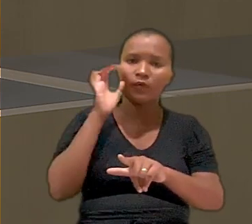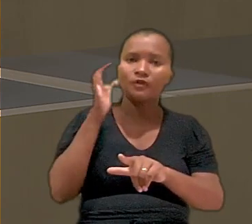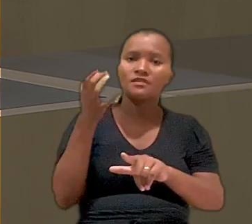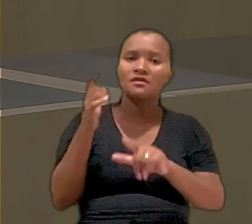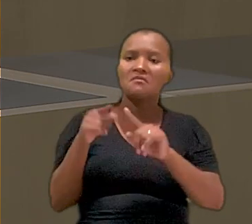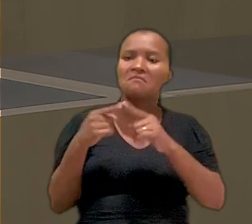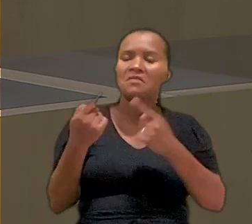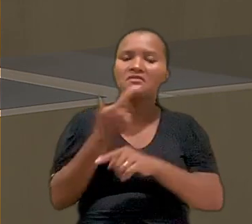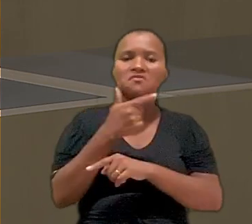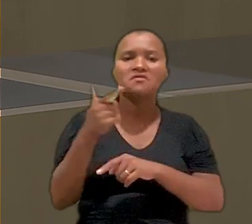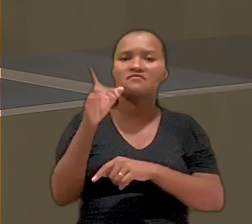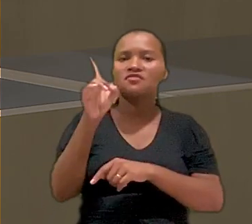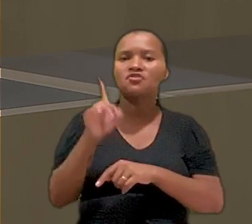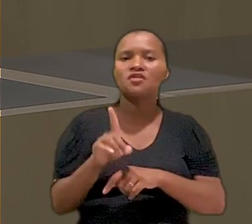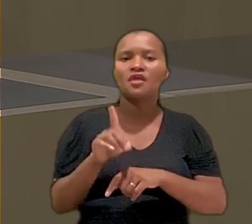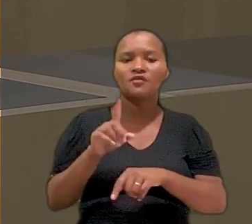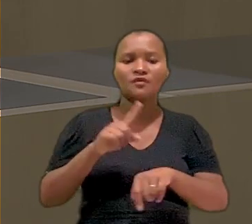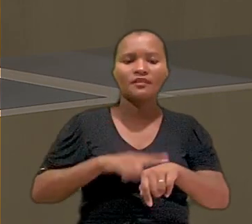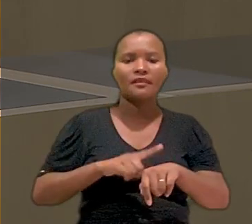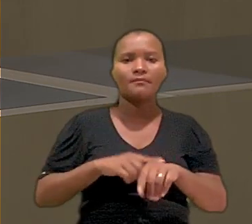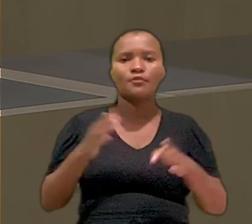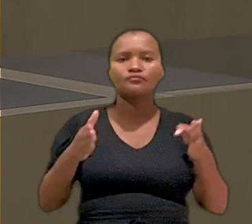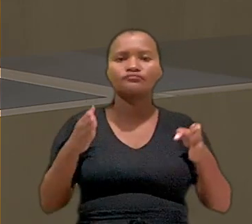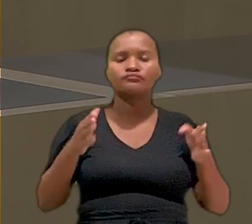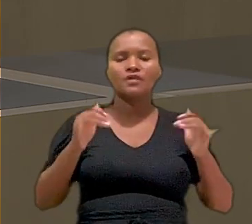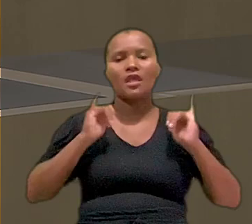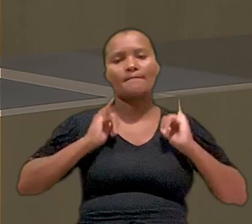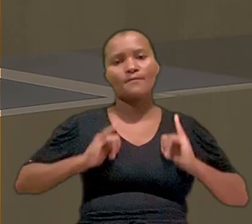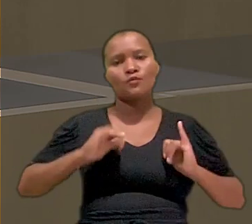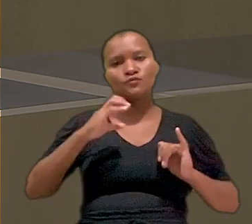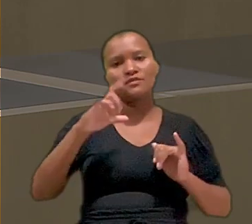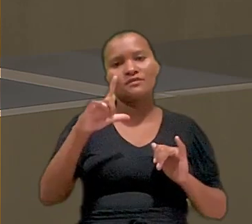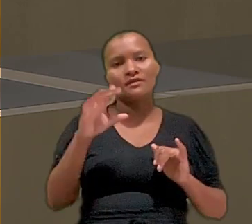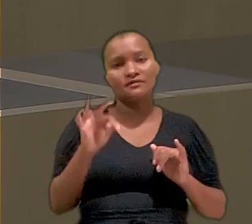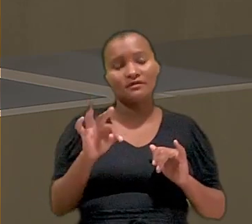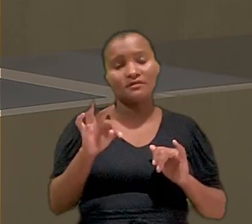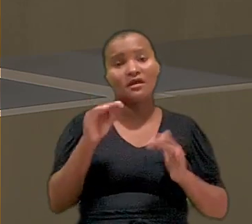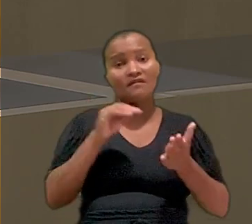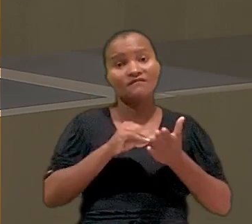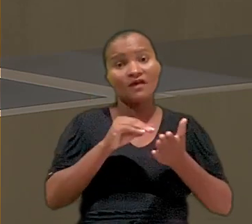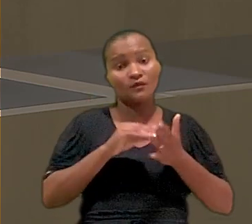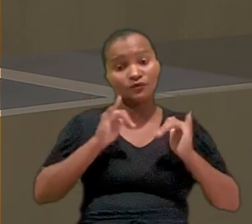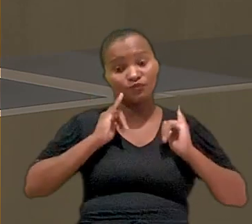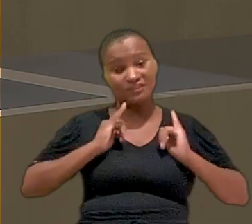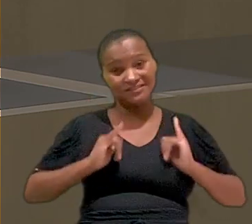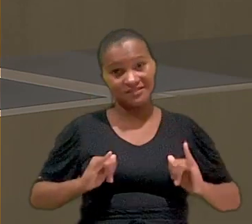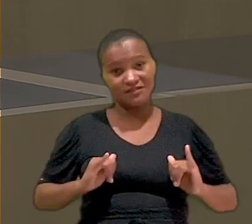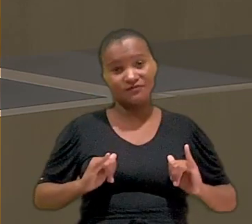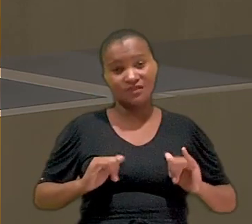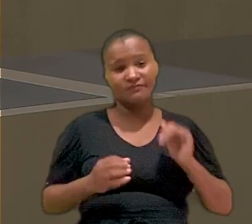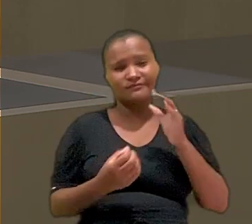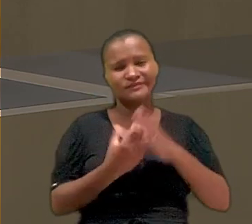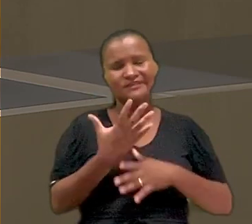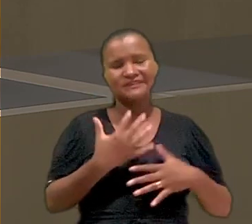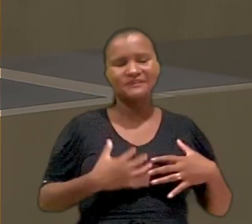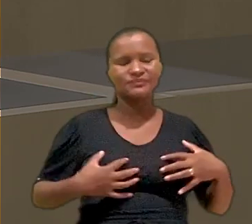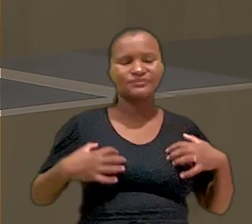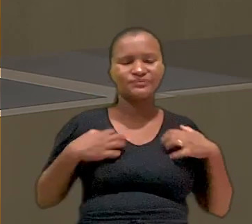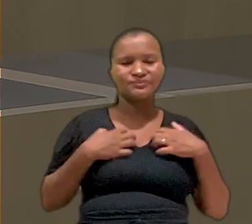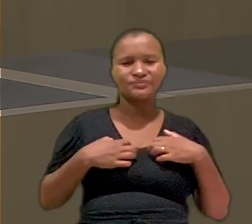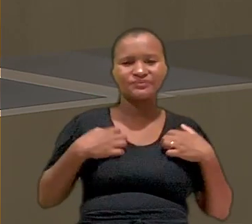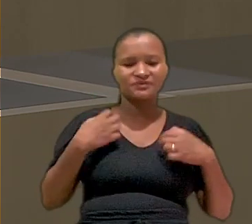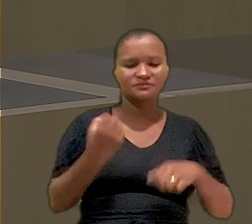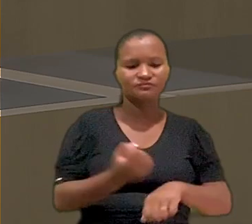confirmando o fato, mas que não teve direito ao tempo de repouso previsto na CLT. A falta do descanso, segundo a trabalhadora,